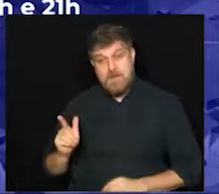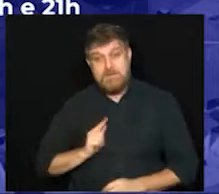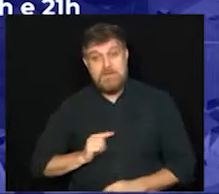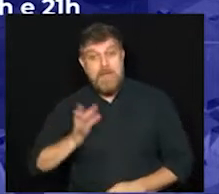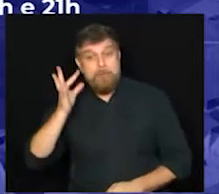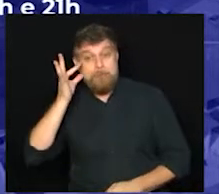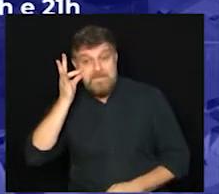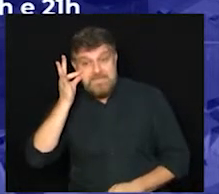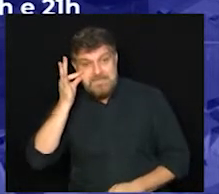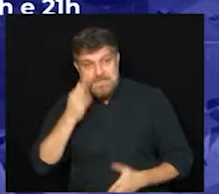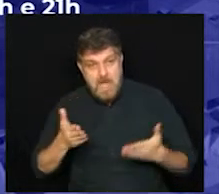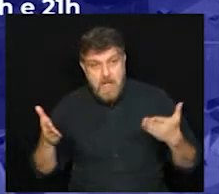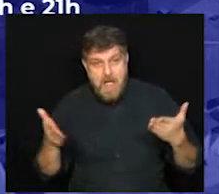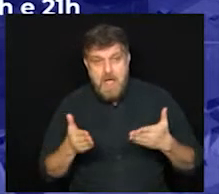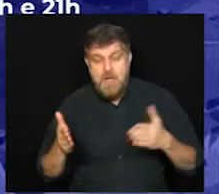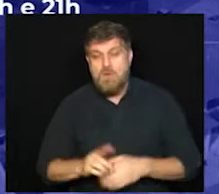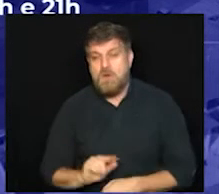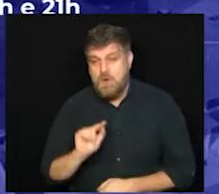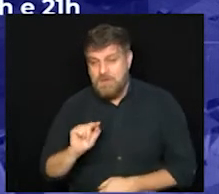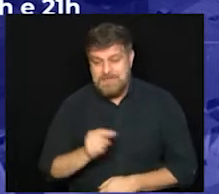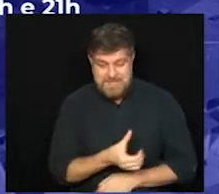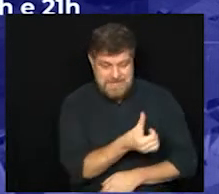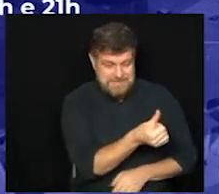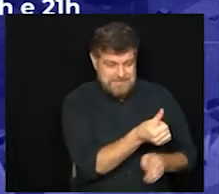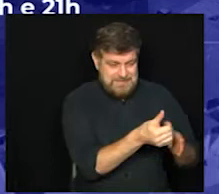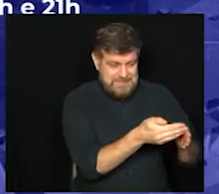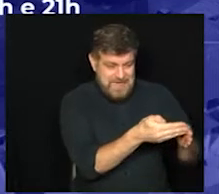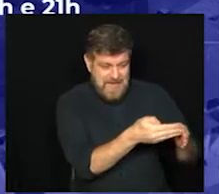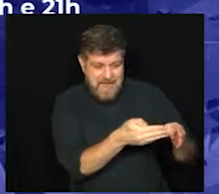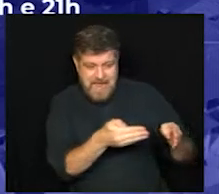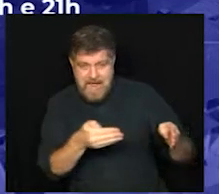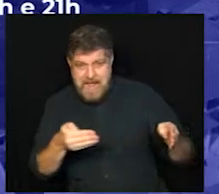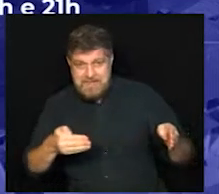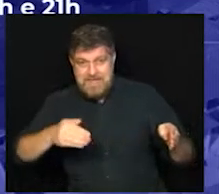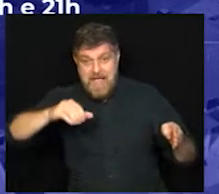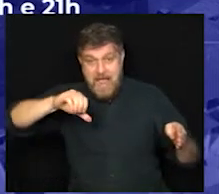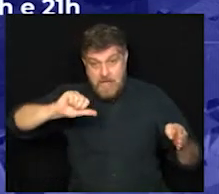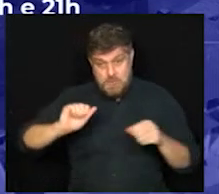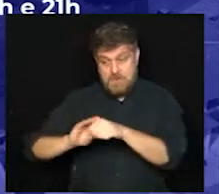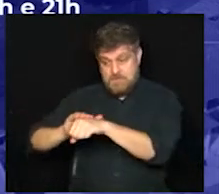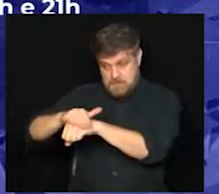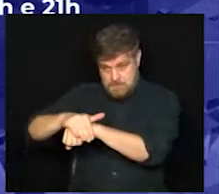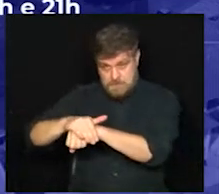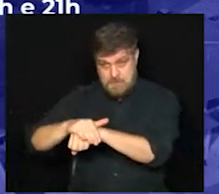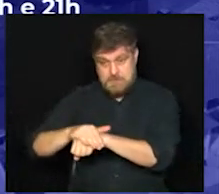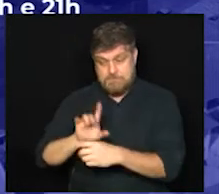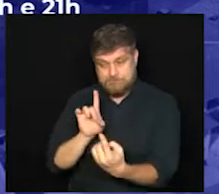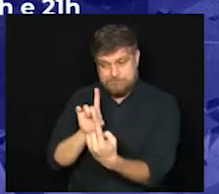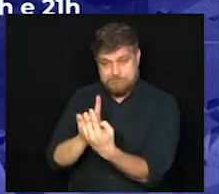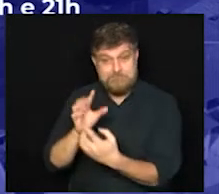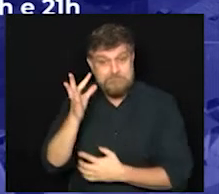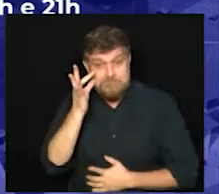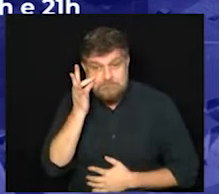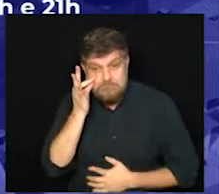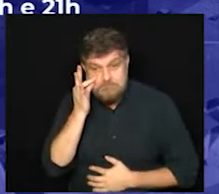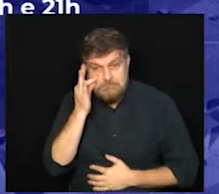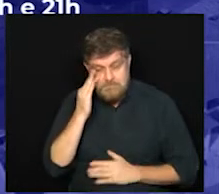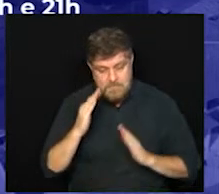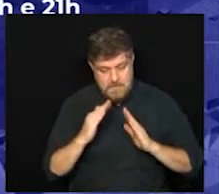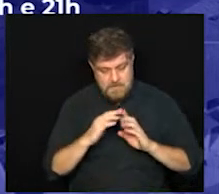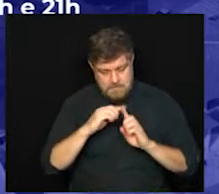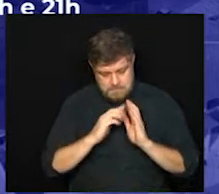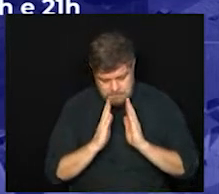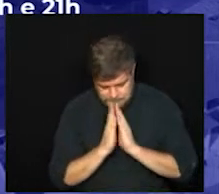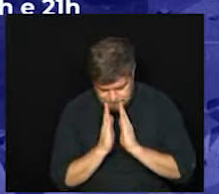presencial agora pode ser entre 6 da manhã e 9 da noite. As atividades religiosas